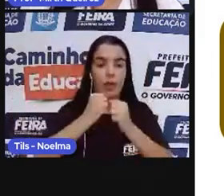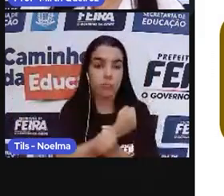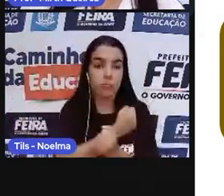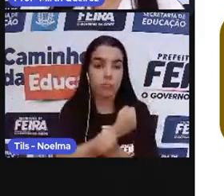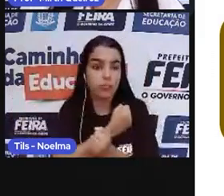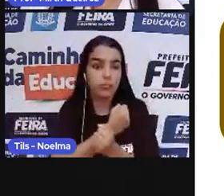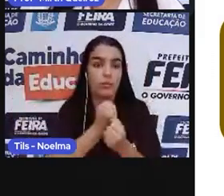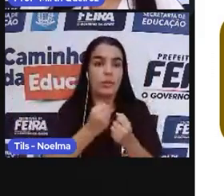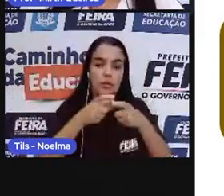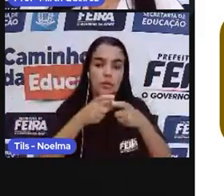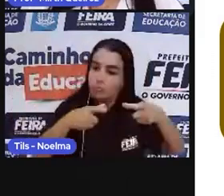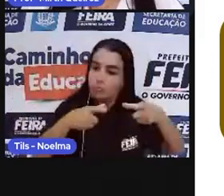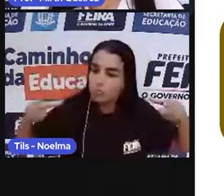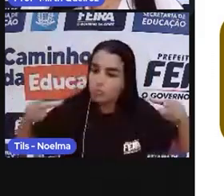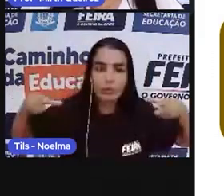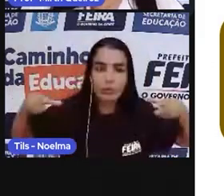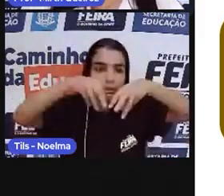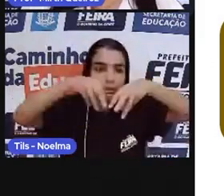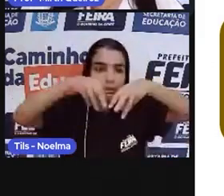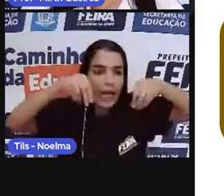engenhos aí, teria aumentado.